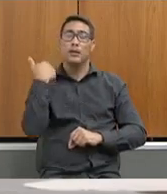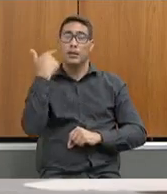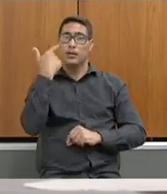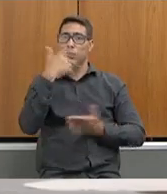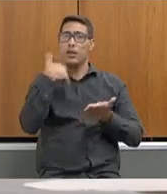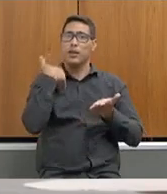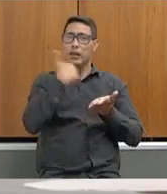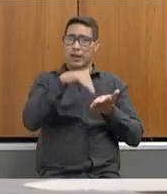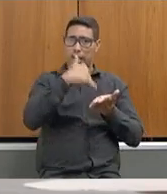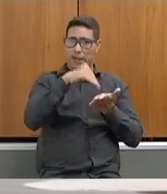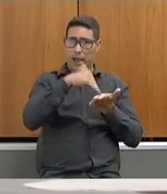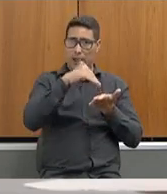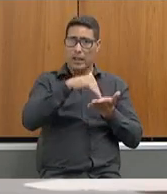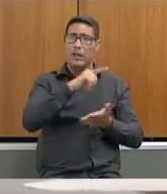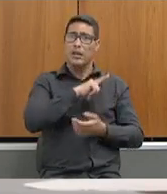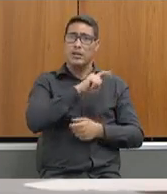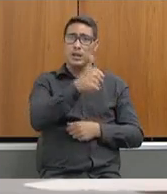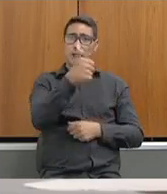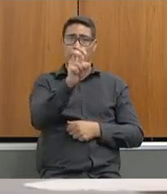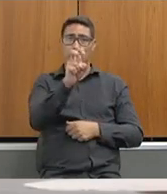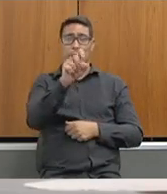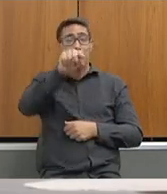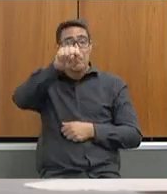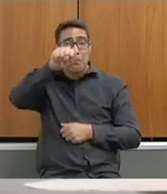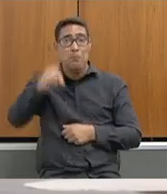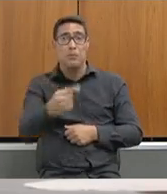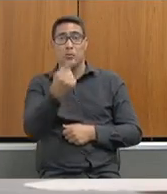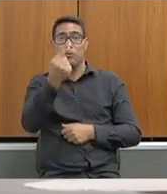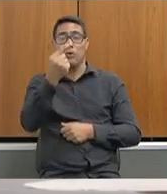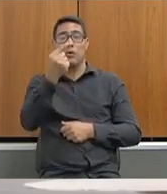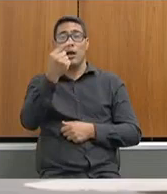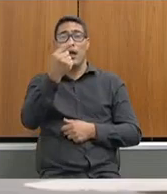15 mil termos não pagos, termos de compromisso.